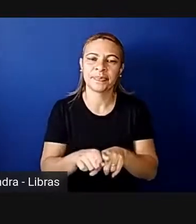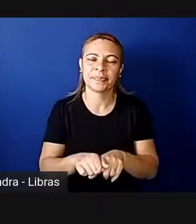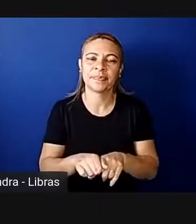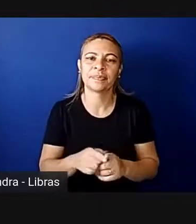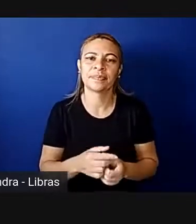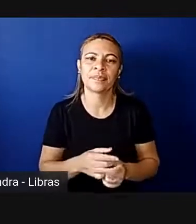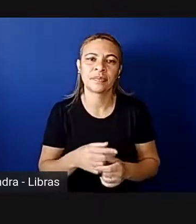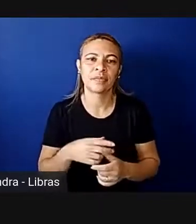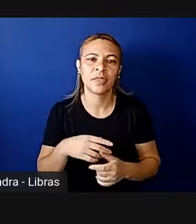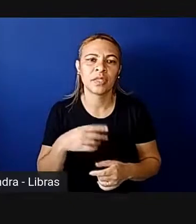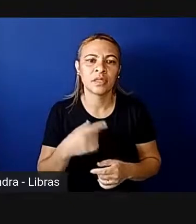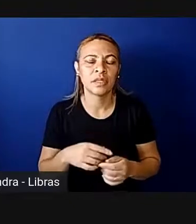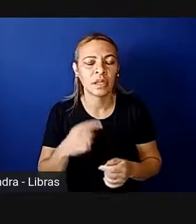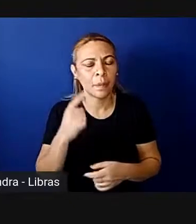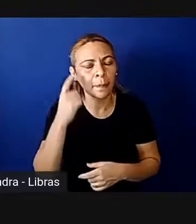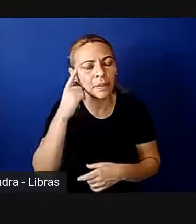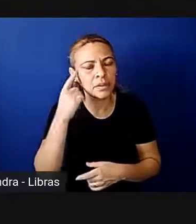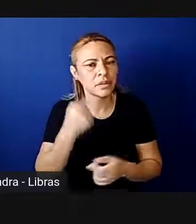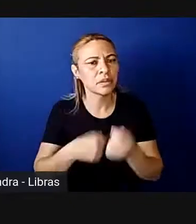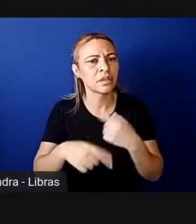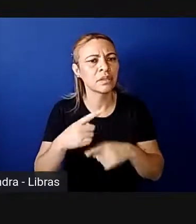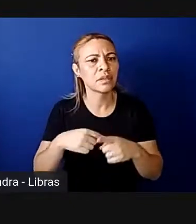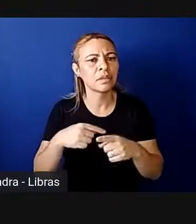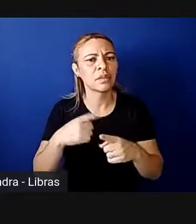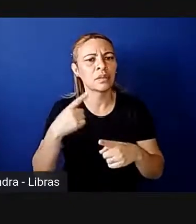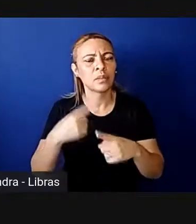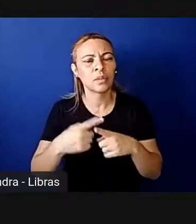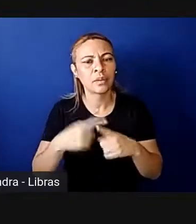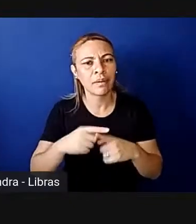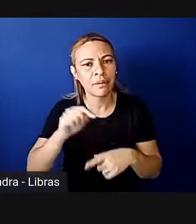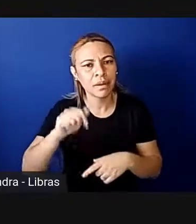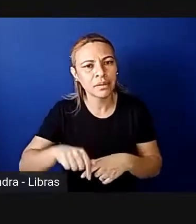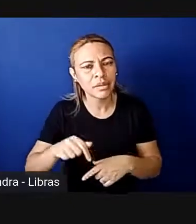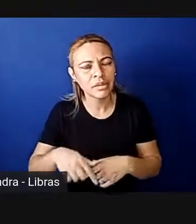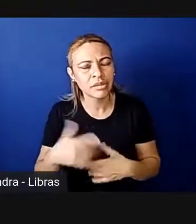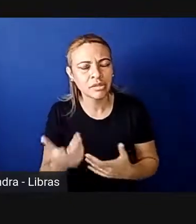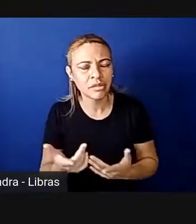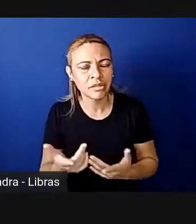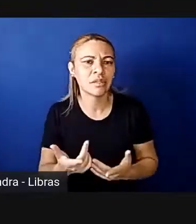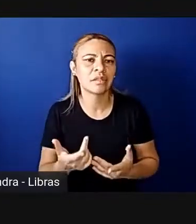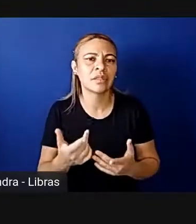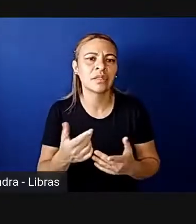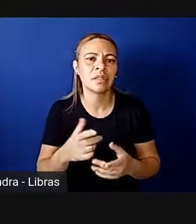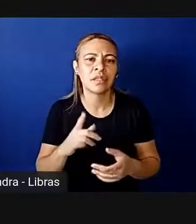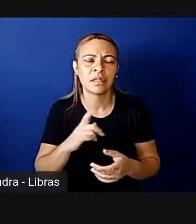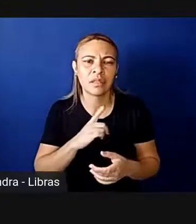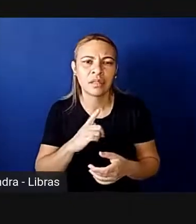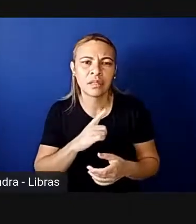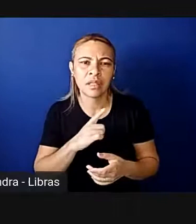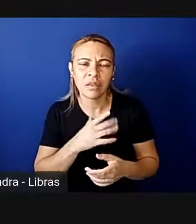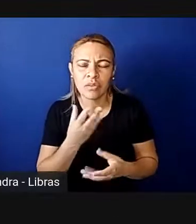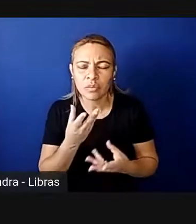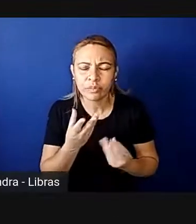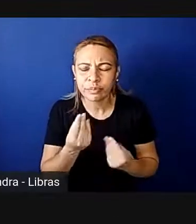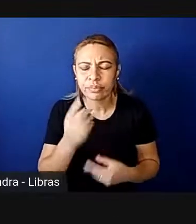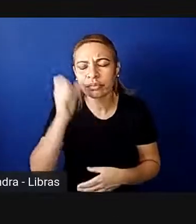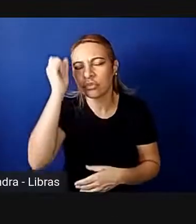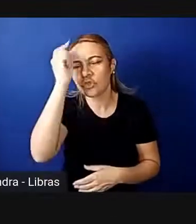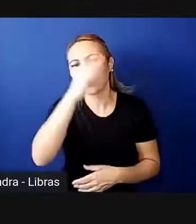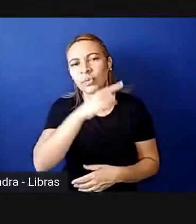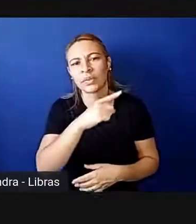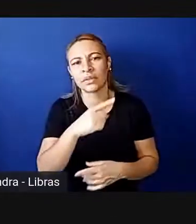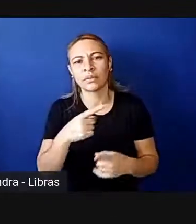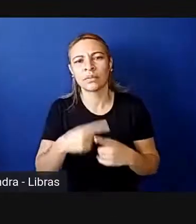Voltando, então, ao ponto, por que que no nosso caso houve essa dificuldade, né, tem, isso